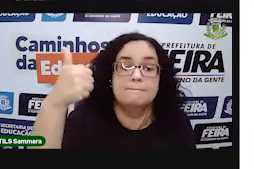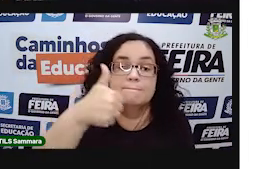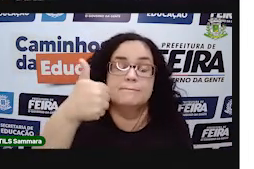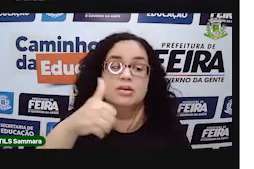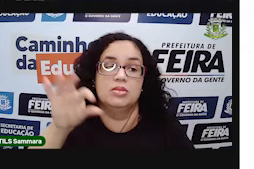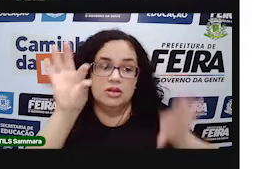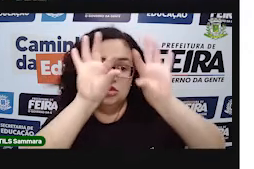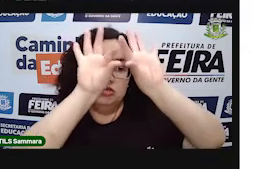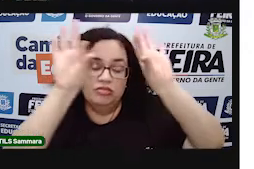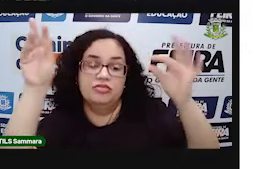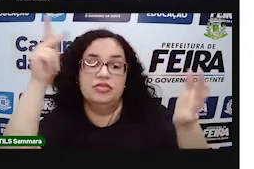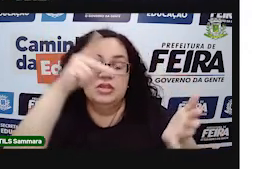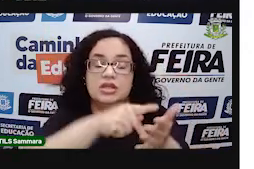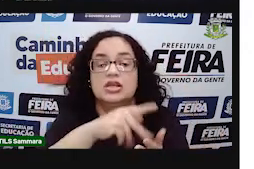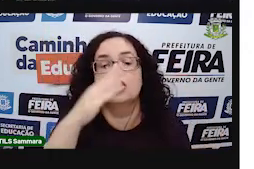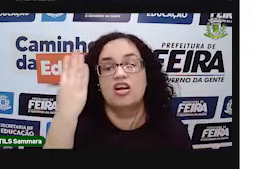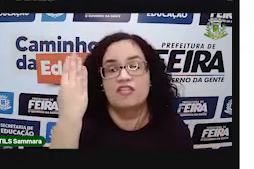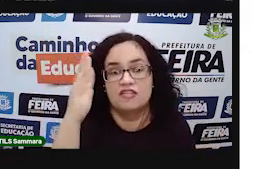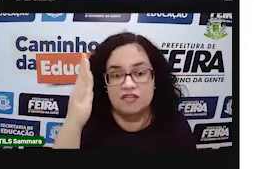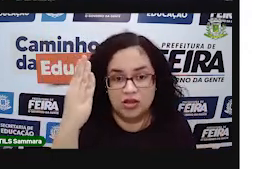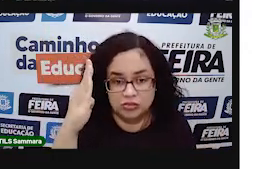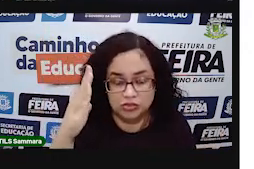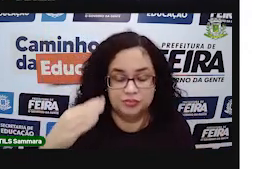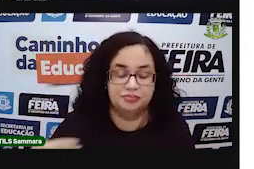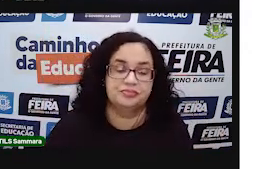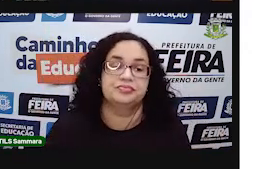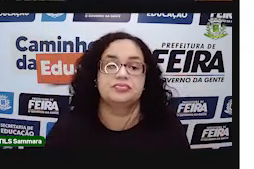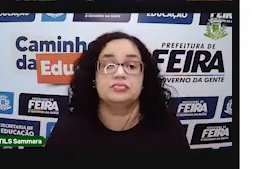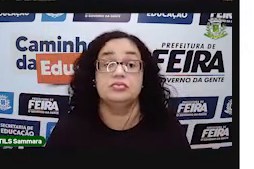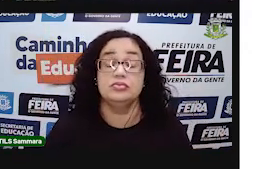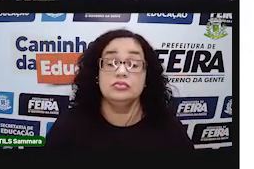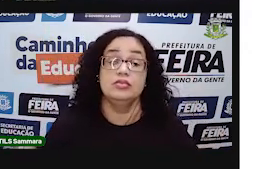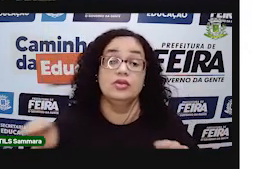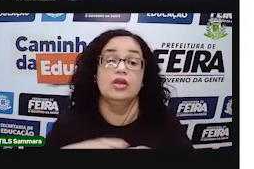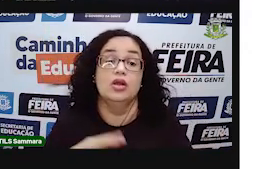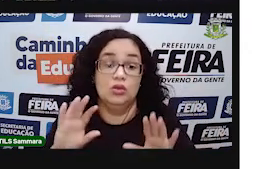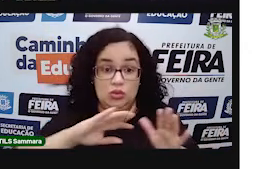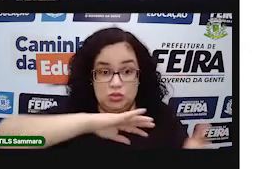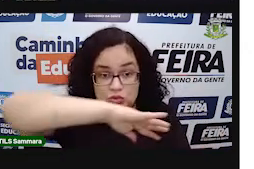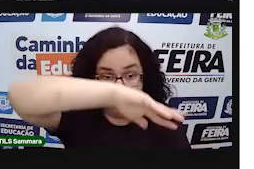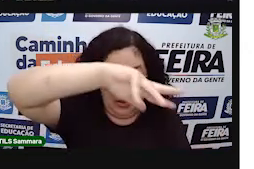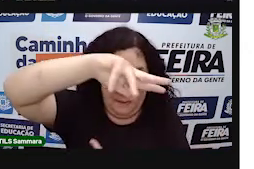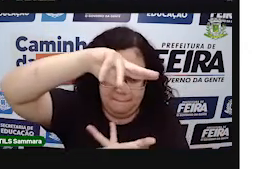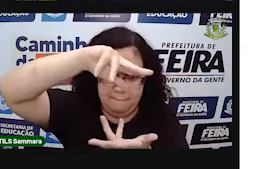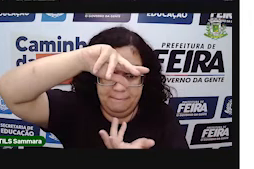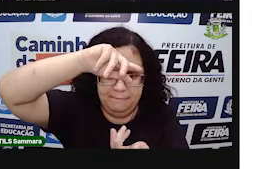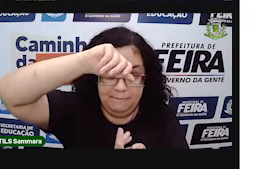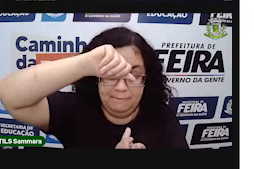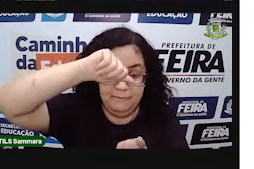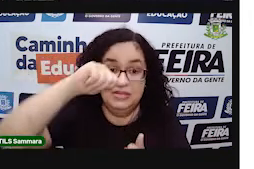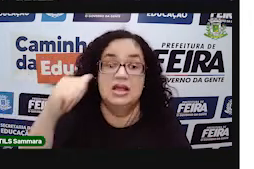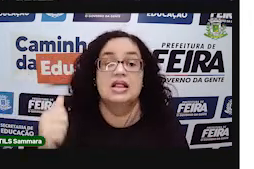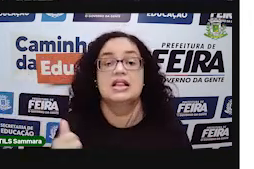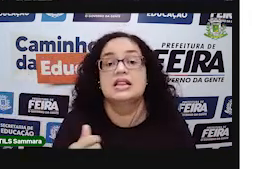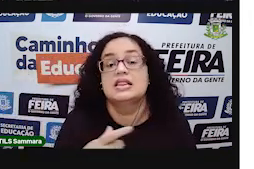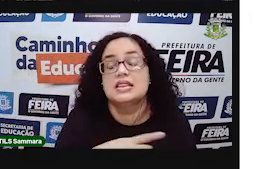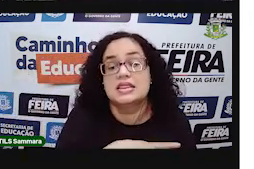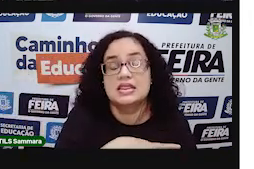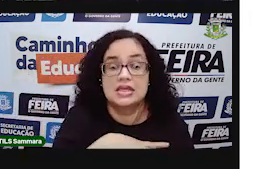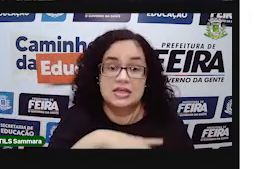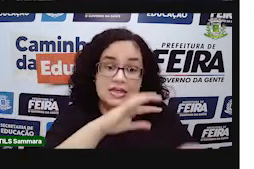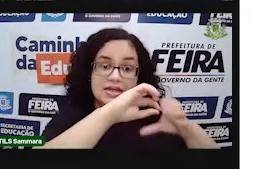primeira frase, verdadeiro ou falso. O formato do nosso planeta possui